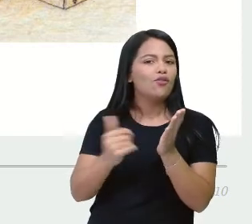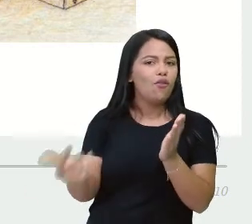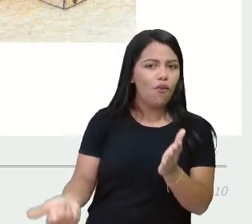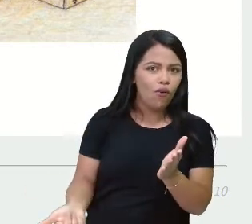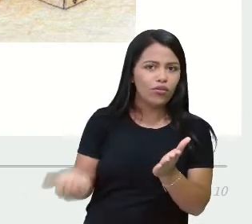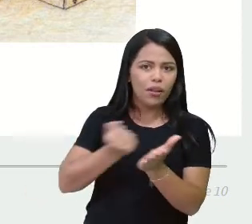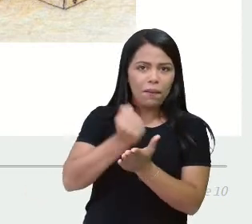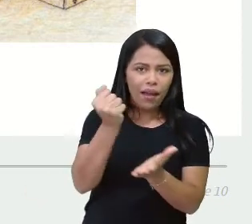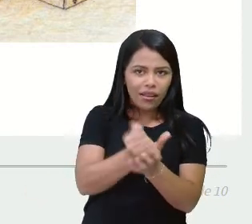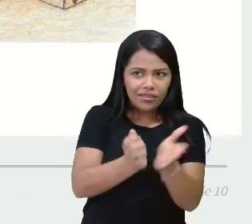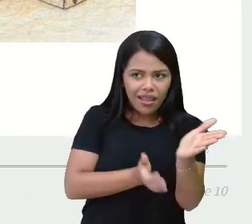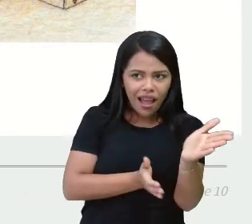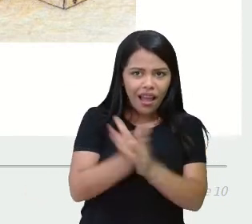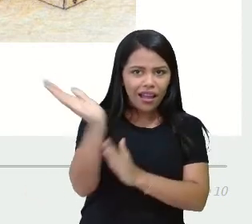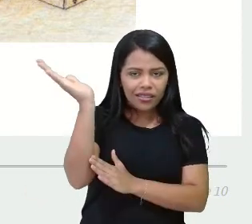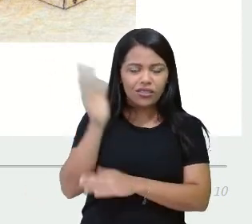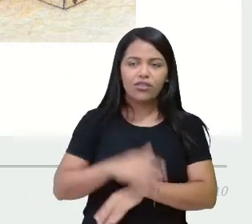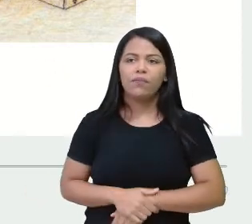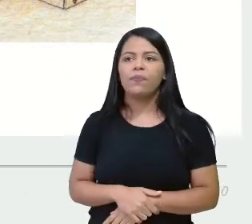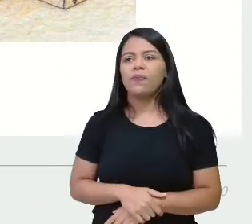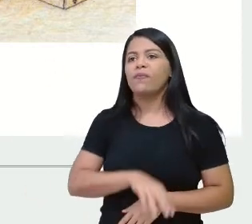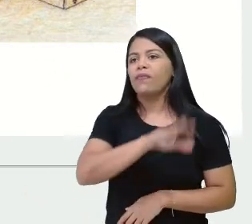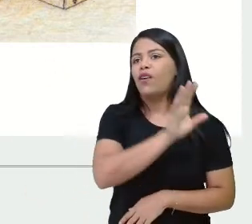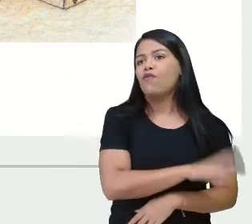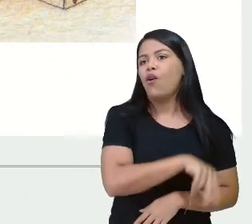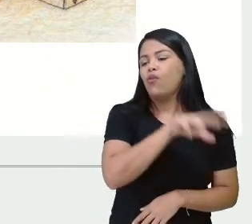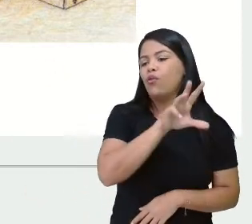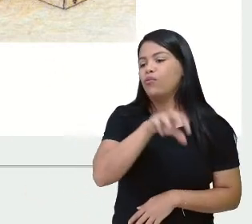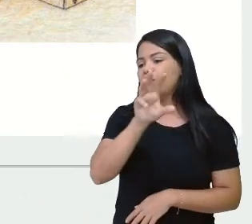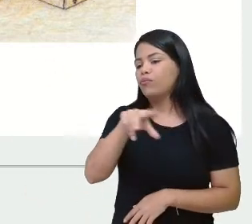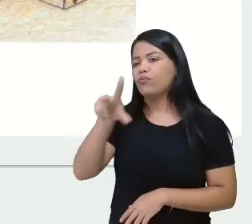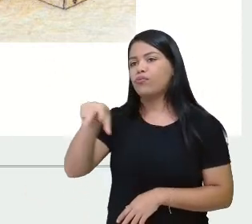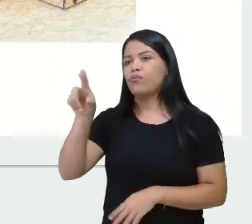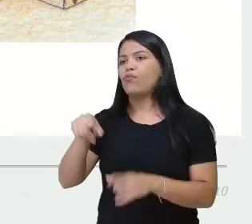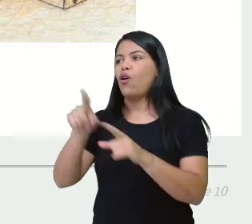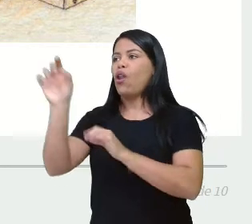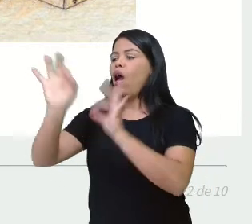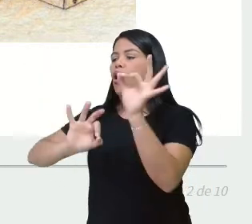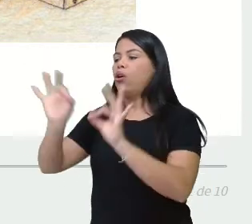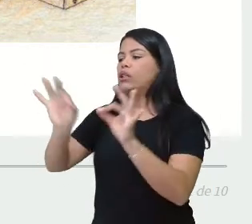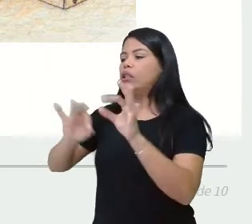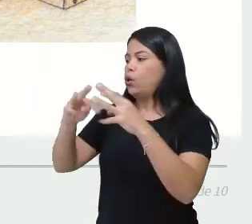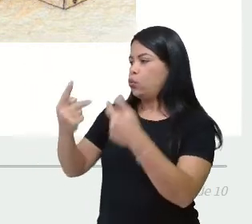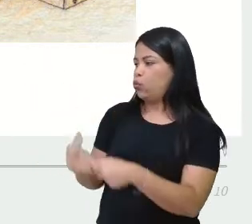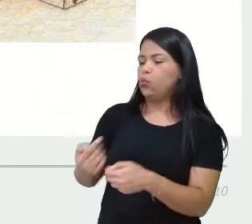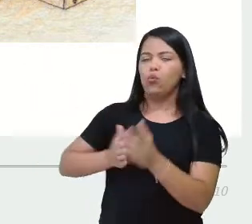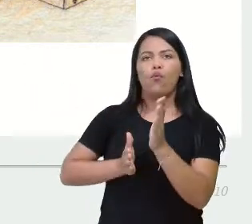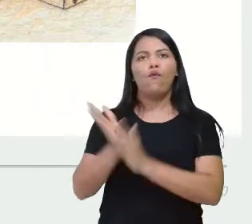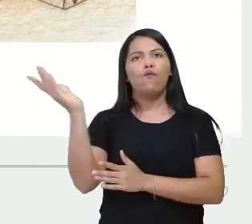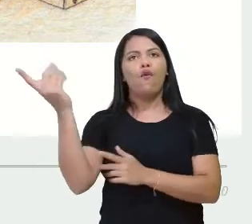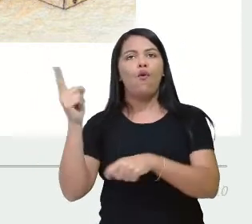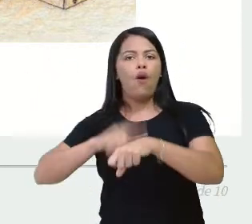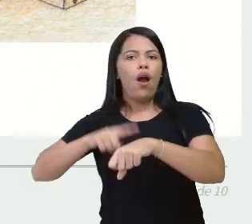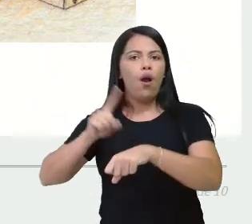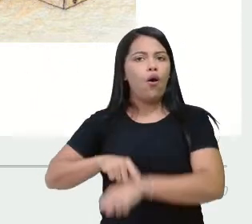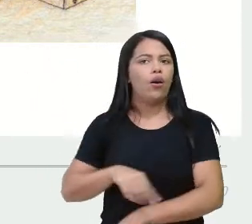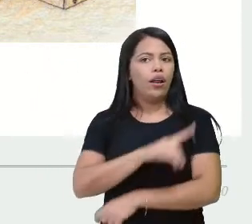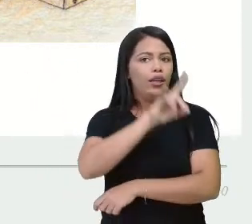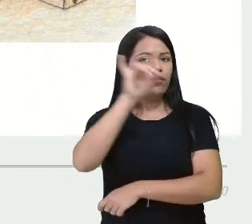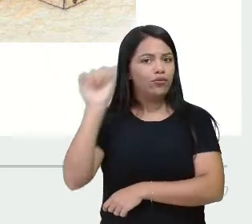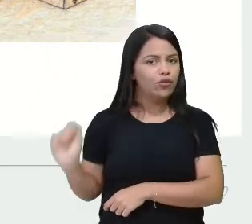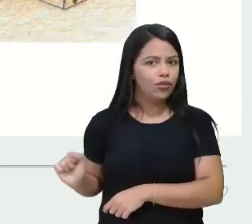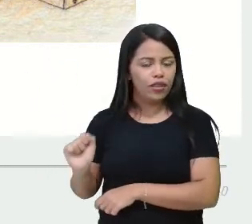lá se foi o Zé Coelho, a agência da companhia. Acertou o voo, a hora e o dia. Em casa,